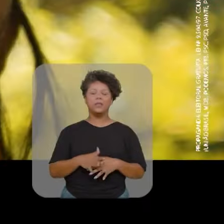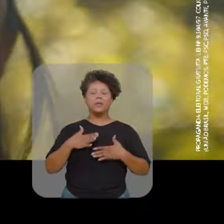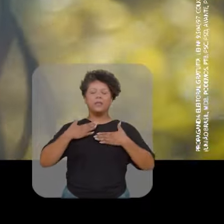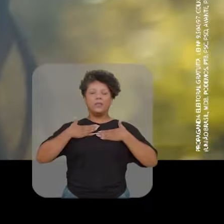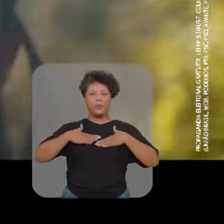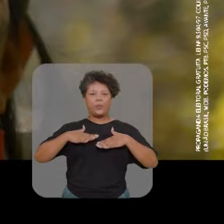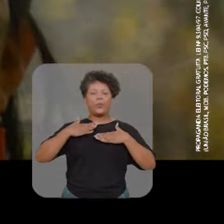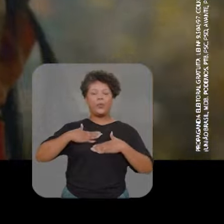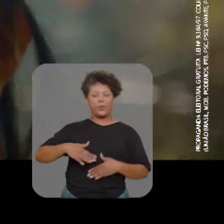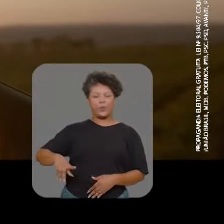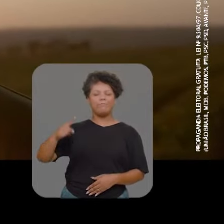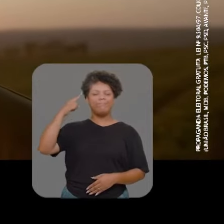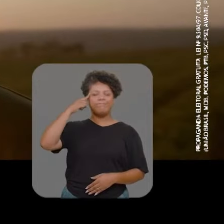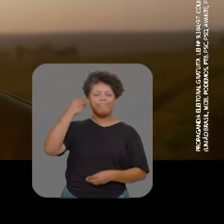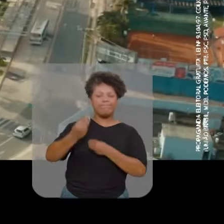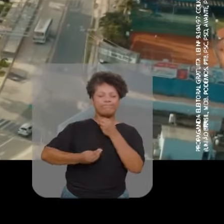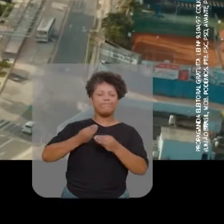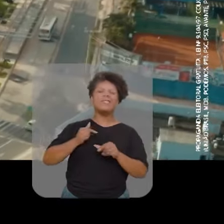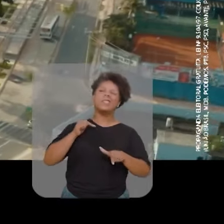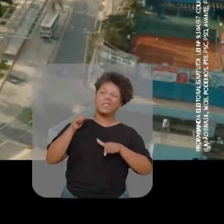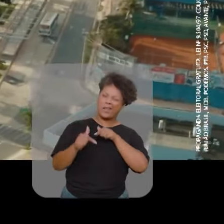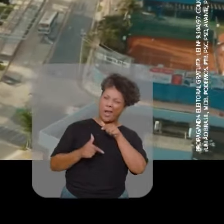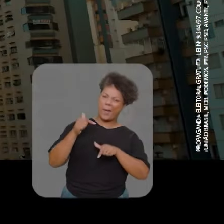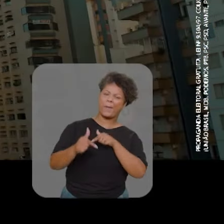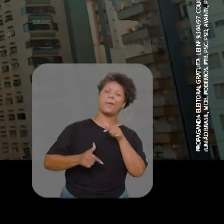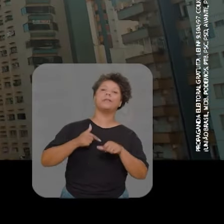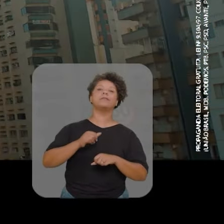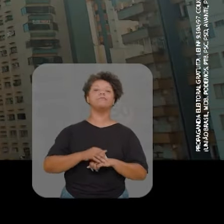gente respirou fundo e trabalhou muito.